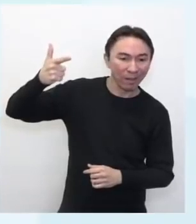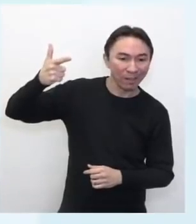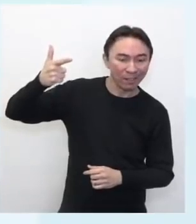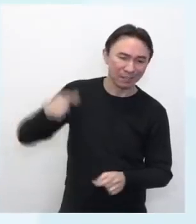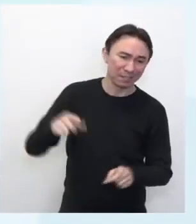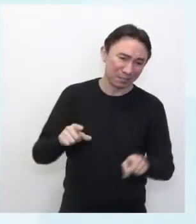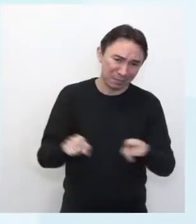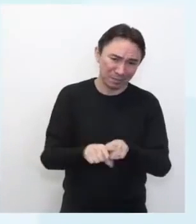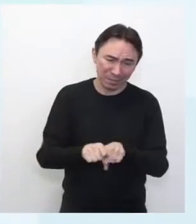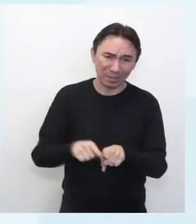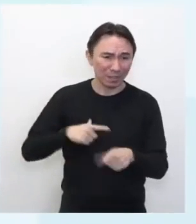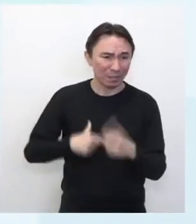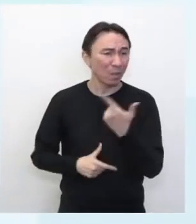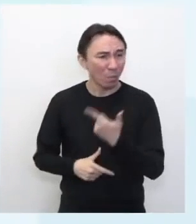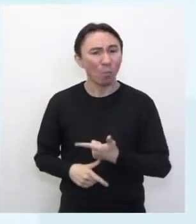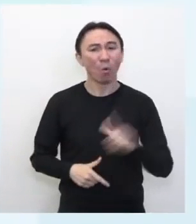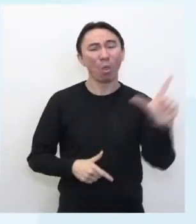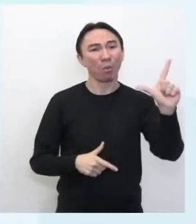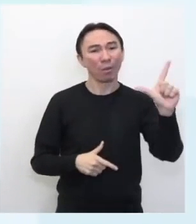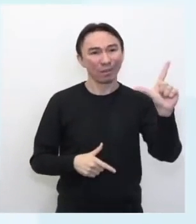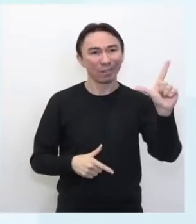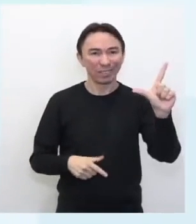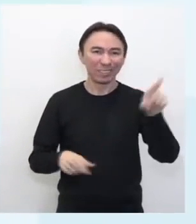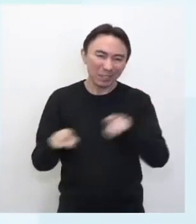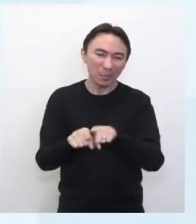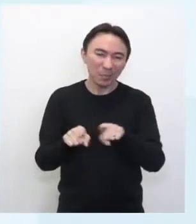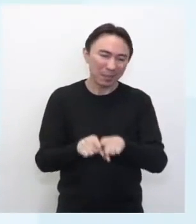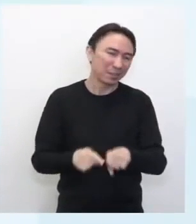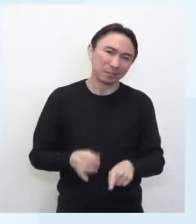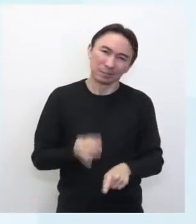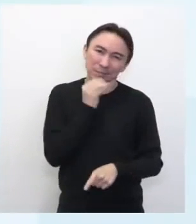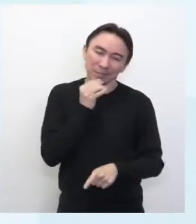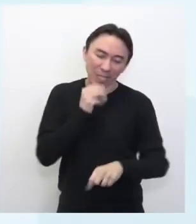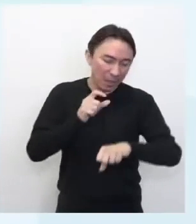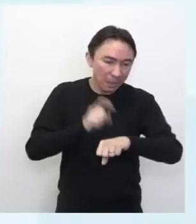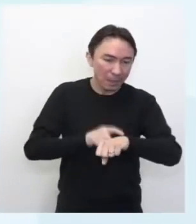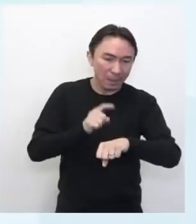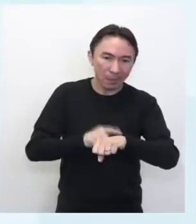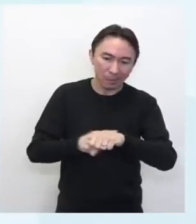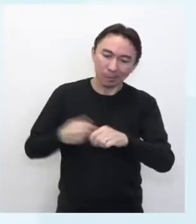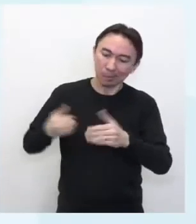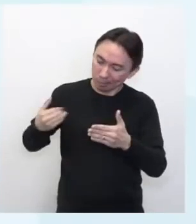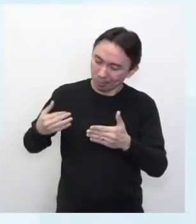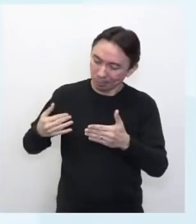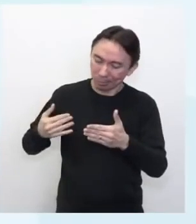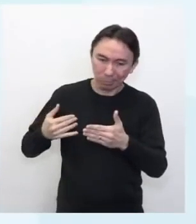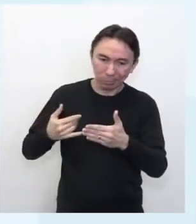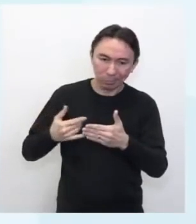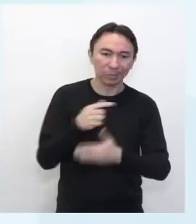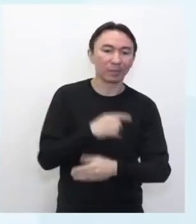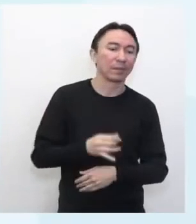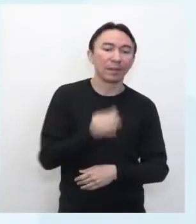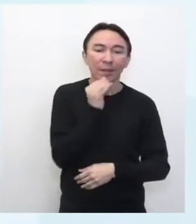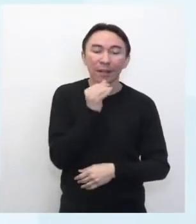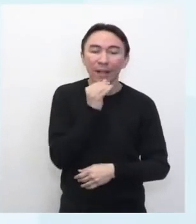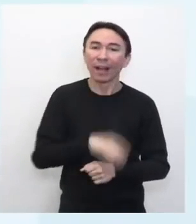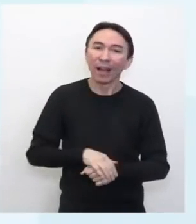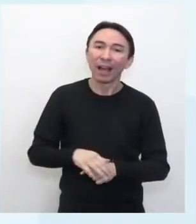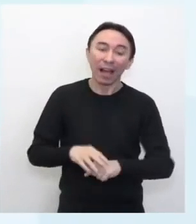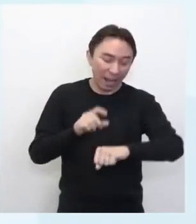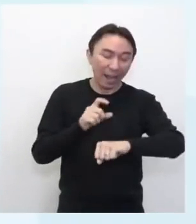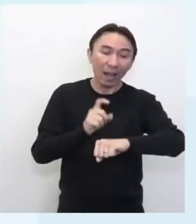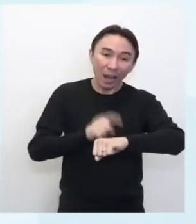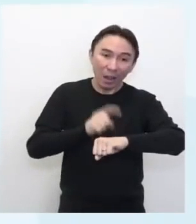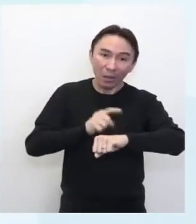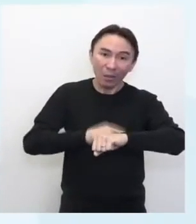outros modelos de comparar, no caso, o tempo, né? Como relógios de água, que chama Clipsidra,